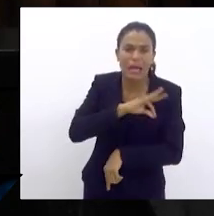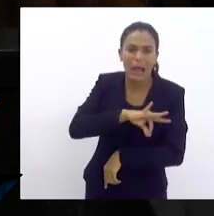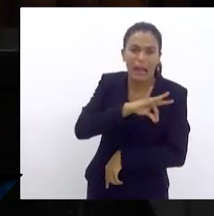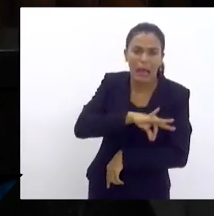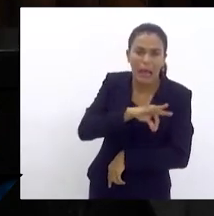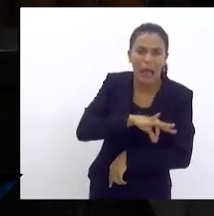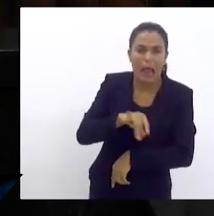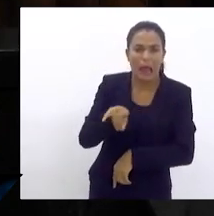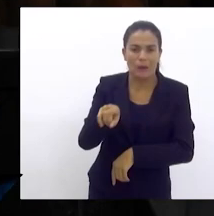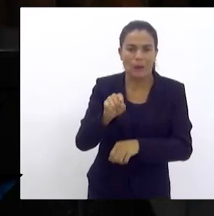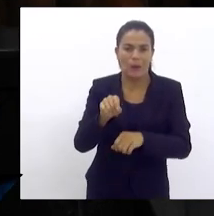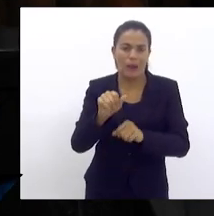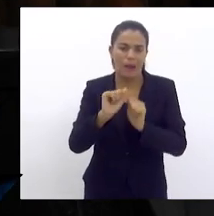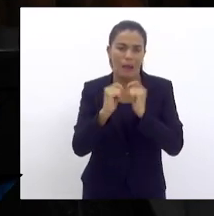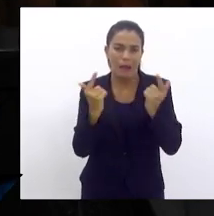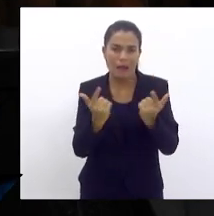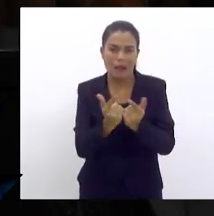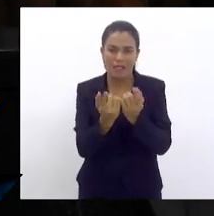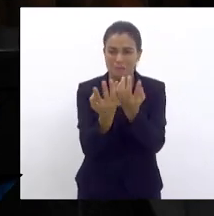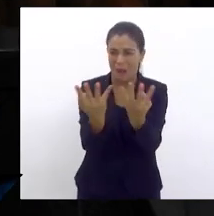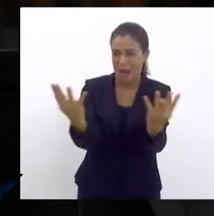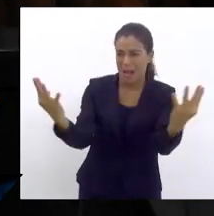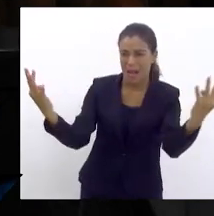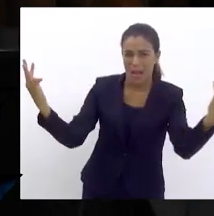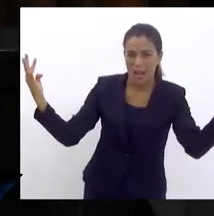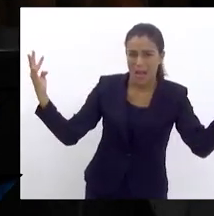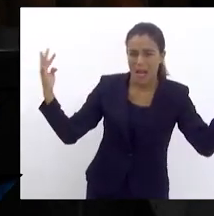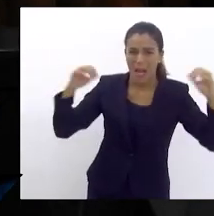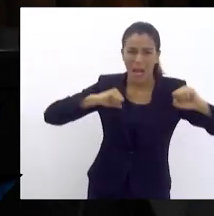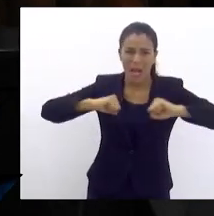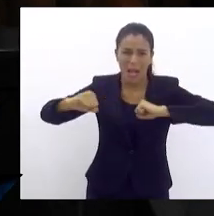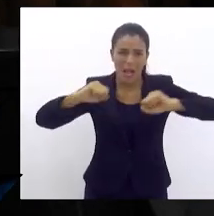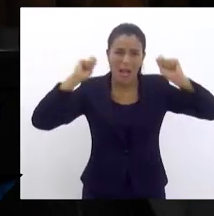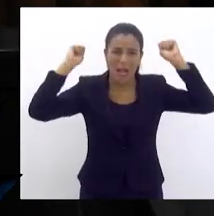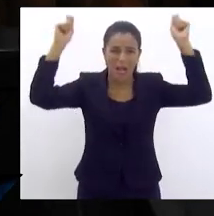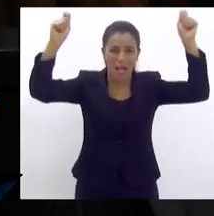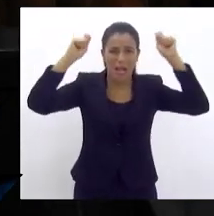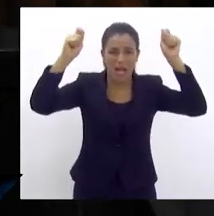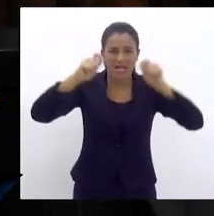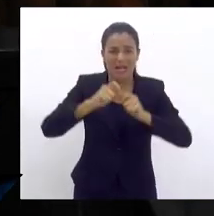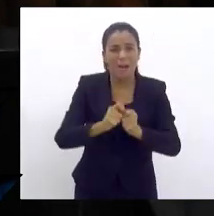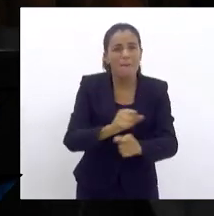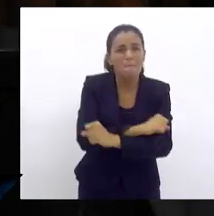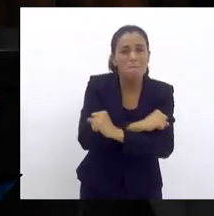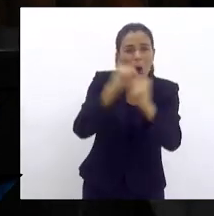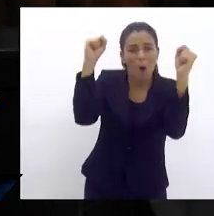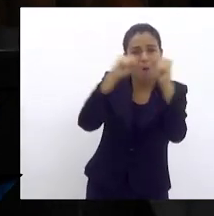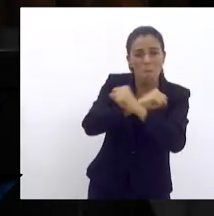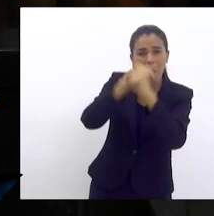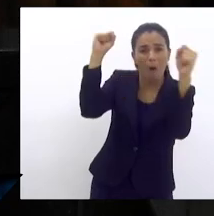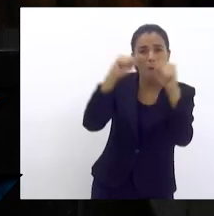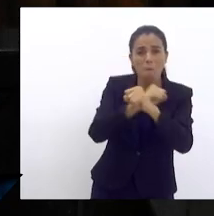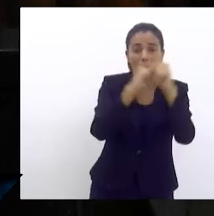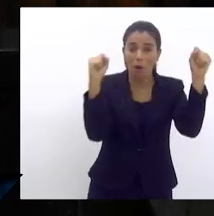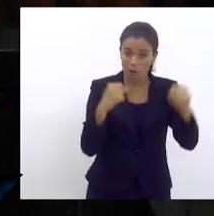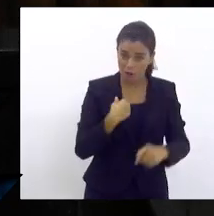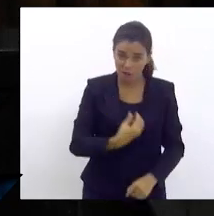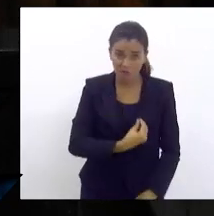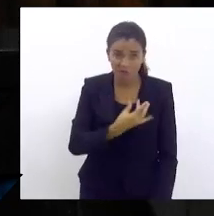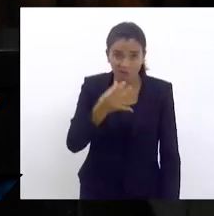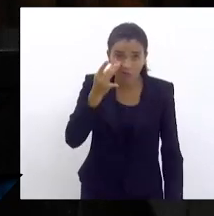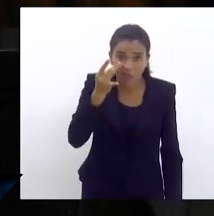cercada, um dia sim, outro também, tiro, porrada e bomba. Eu vivi isso tudo, senhor presidente,